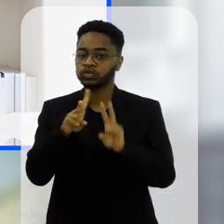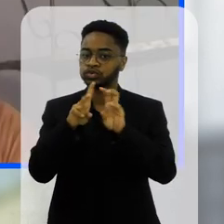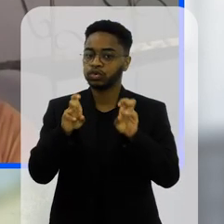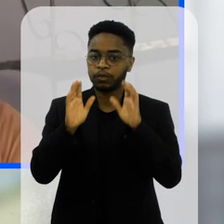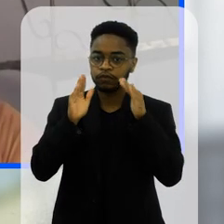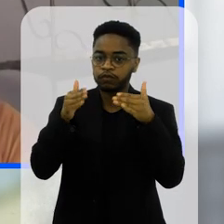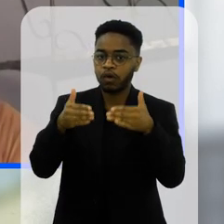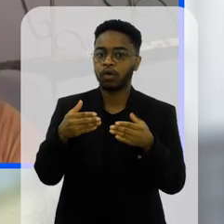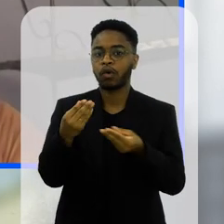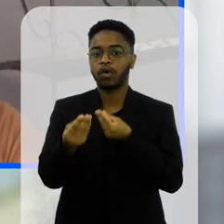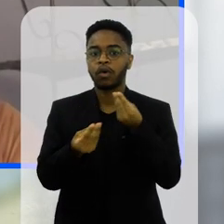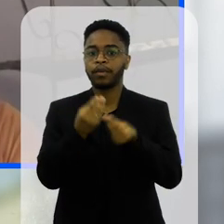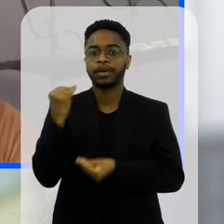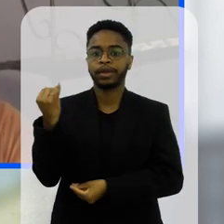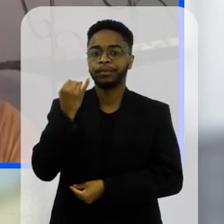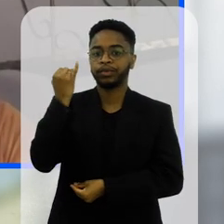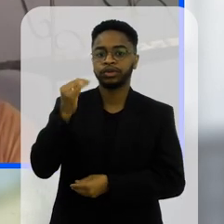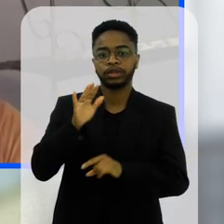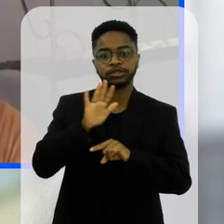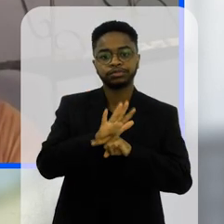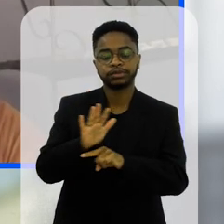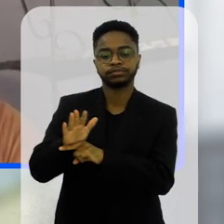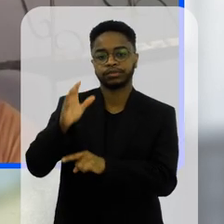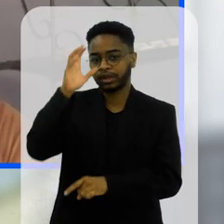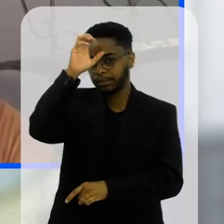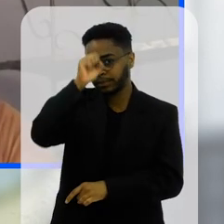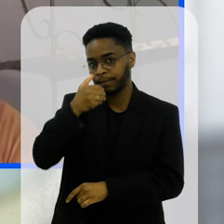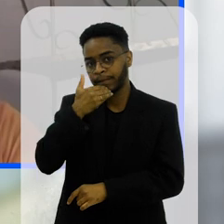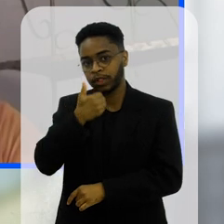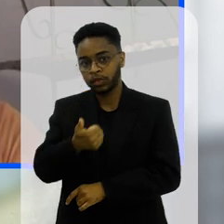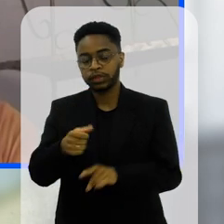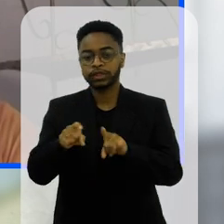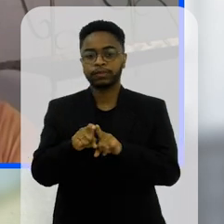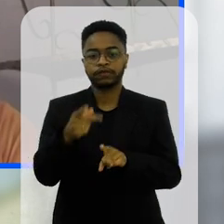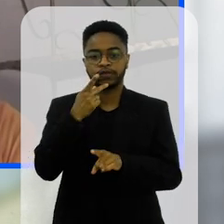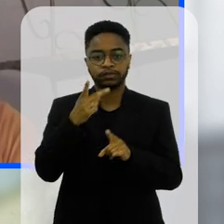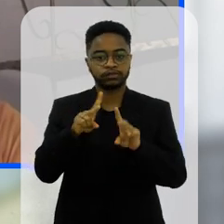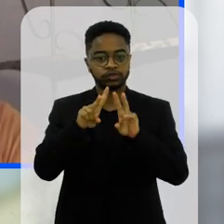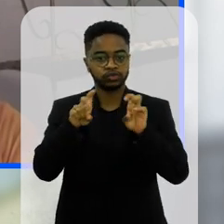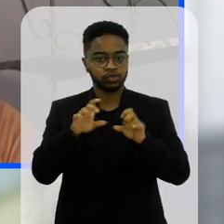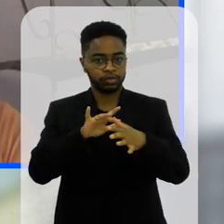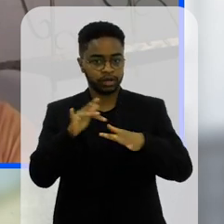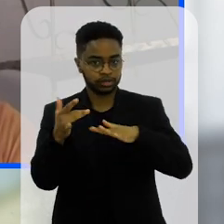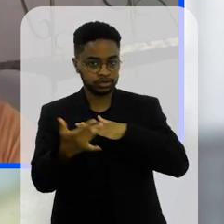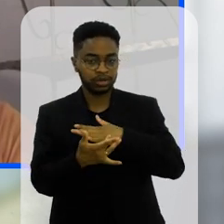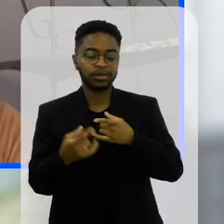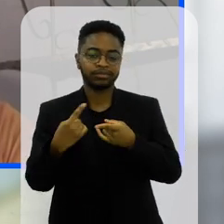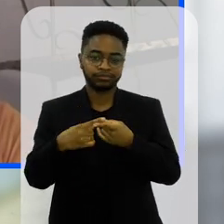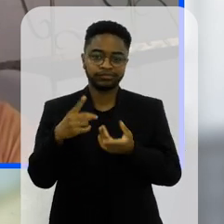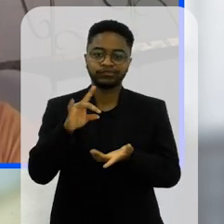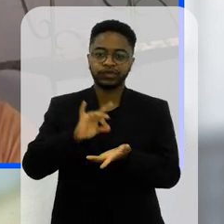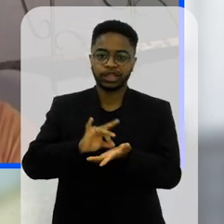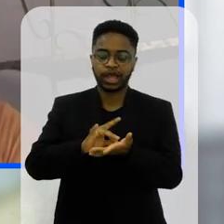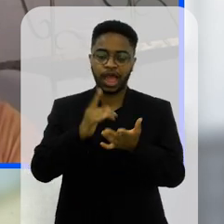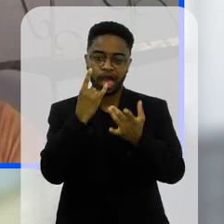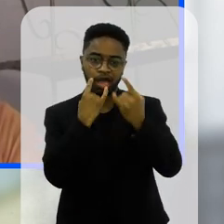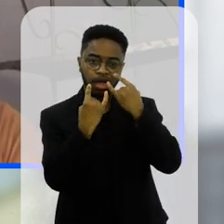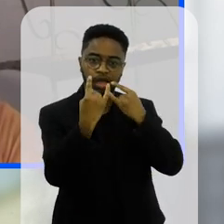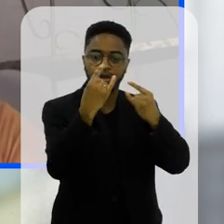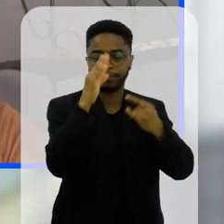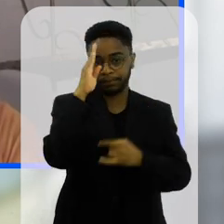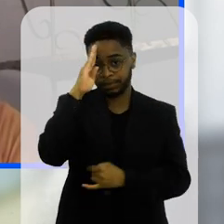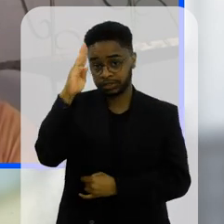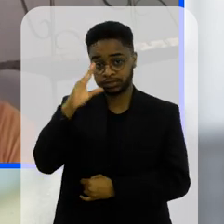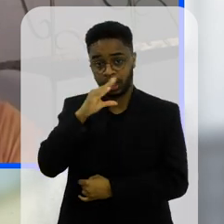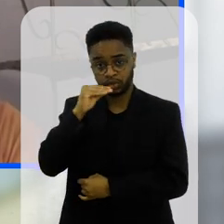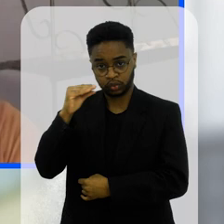importância do foco na aprendizagem a gente falava também da questão das redes sociais que é realmente um grande atrativo principalmente para